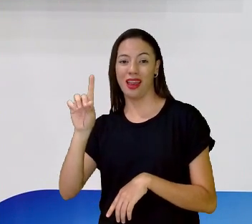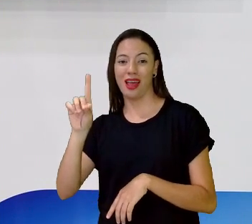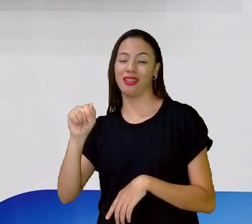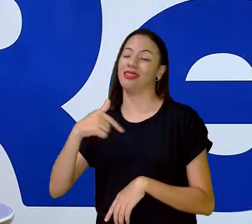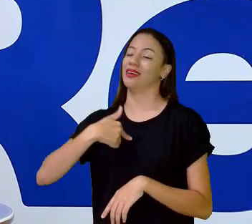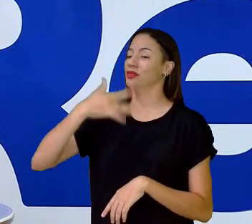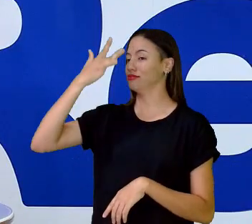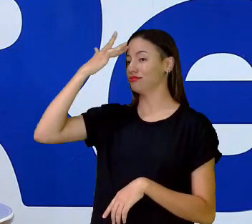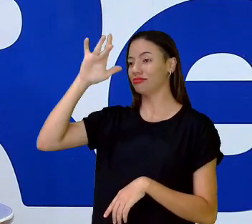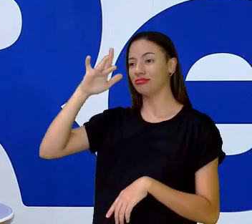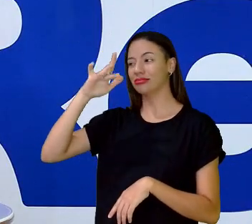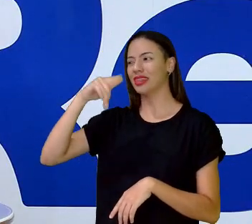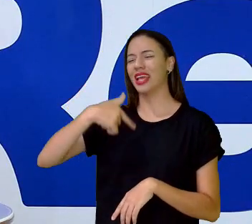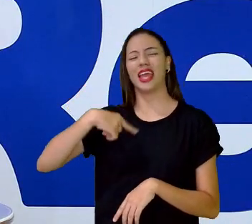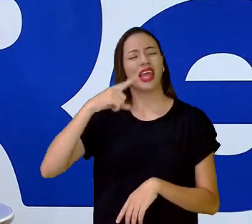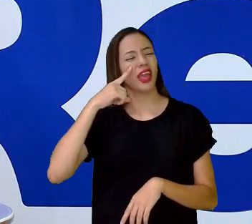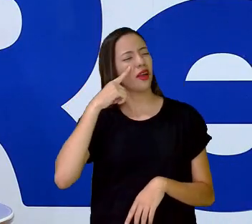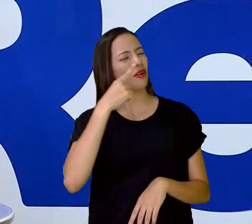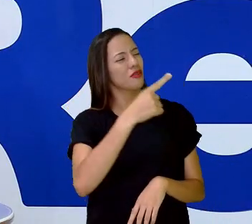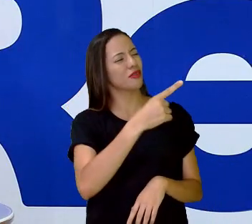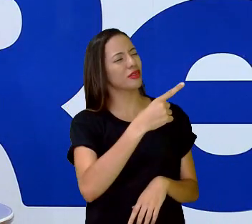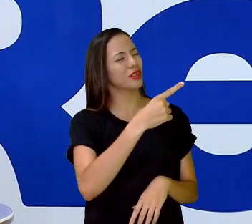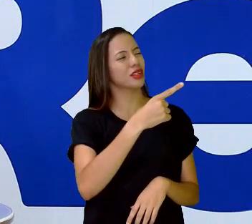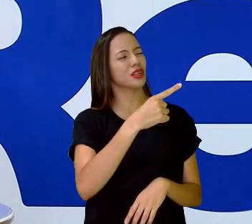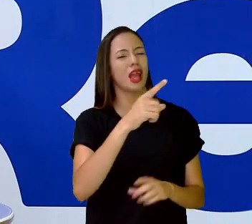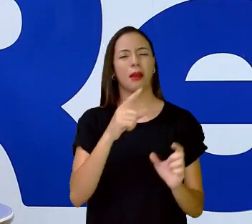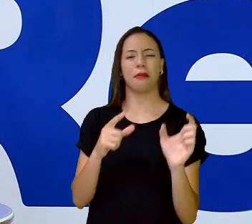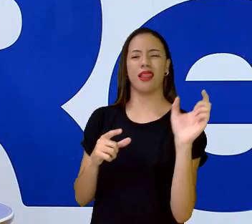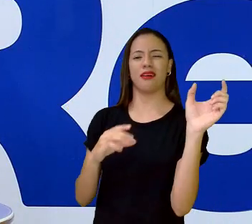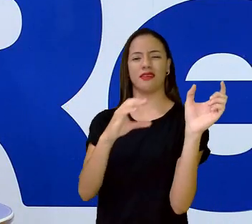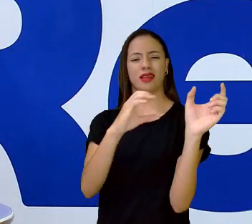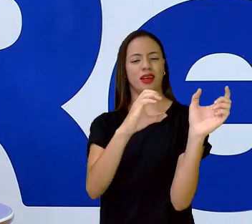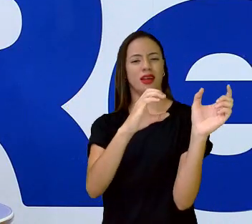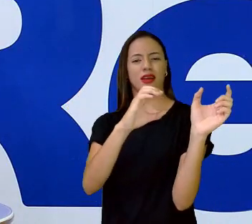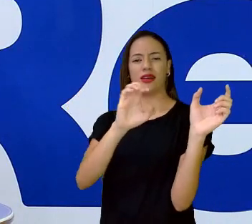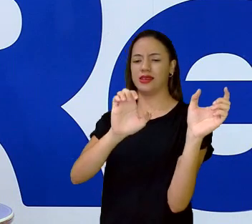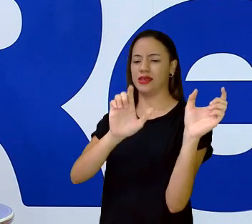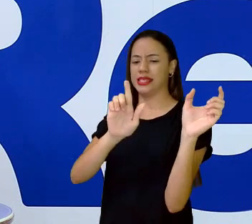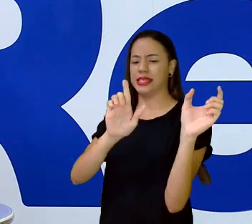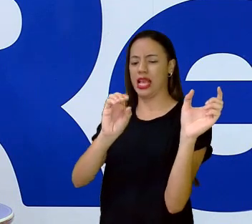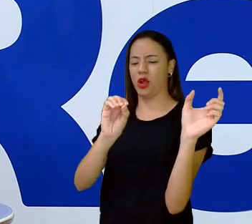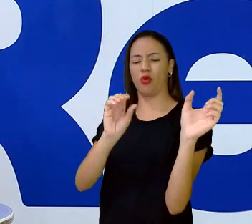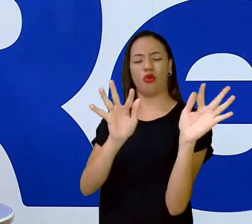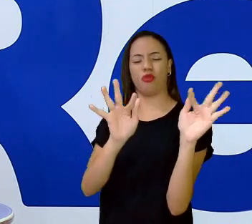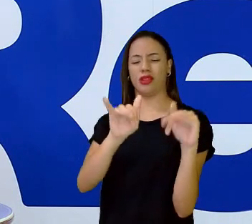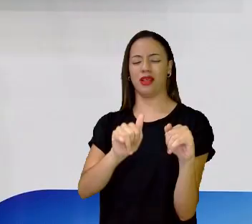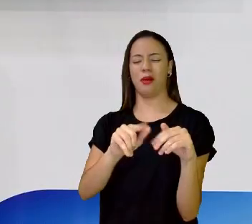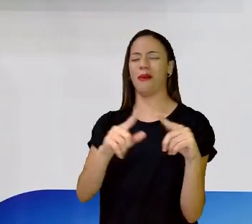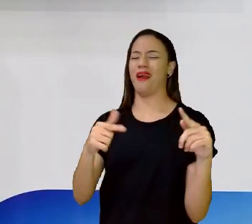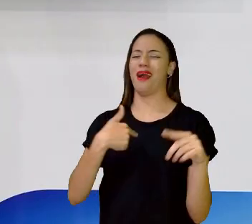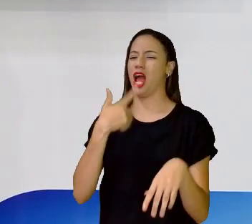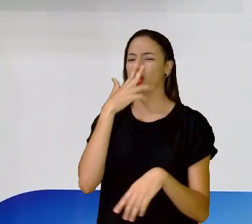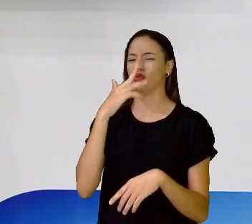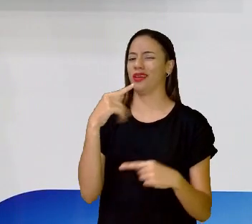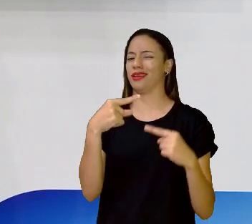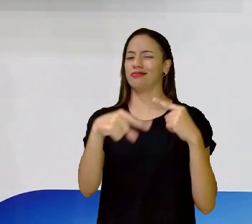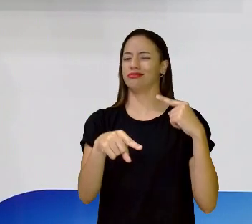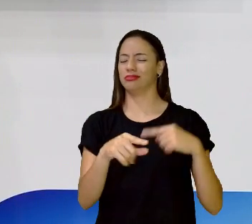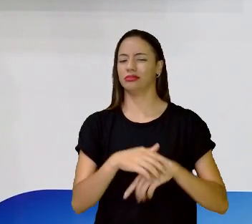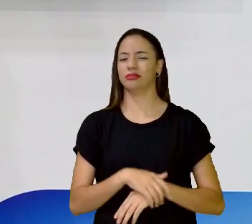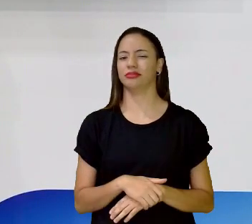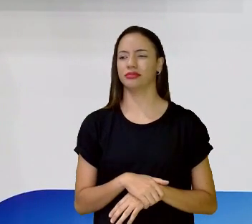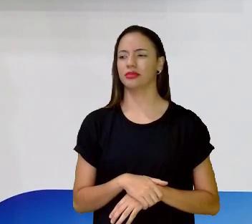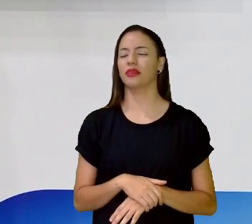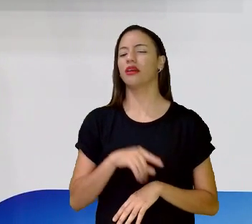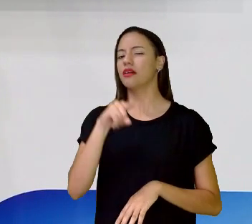eu... peguei a palavra cego ali no final, mas aí eu não sei se tem alguma coisa a ver, então deixa pra lá. Acho que não. Deixa pra lá. E você aí de casa, será que já